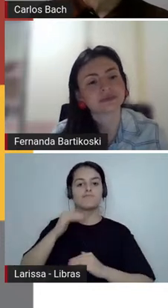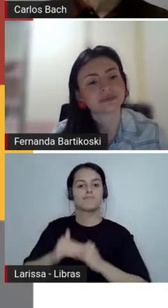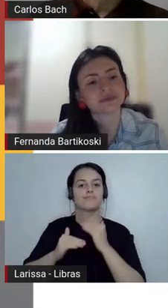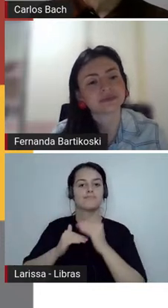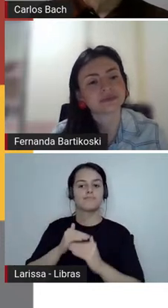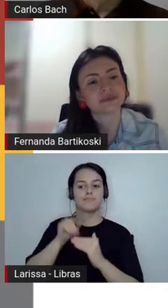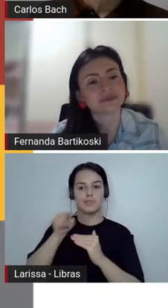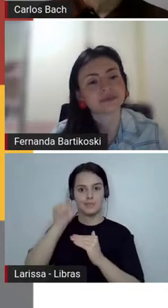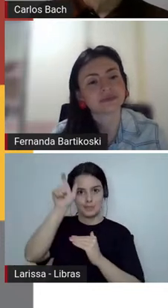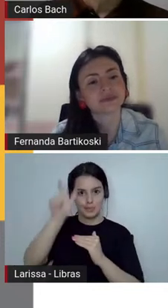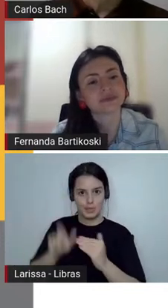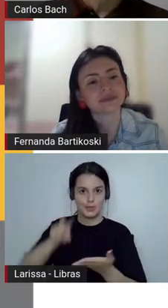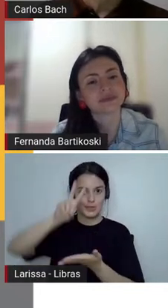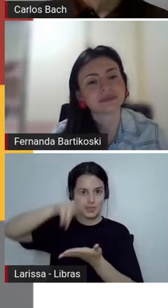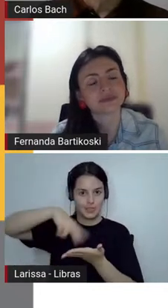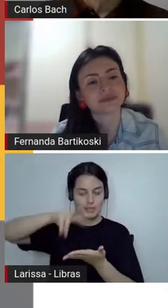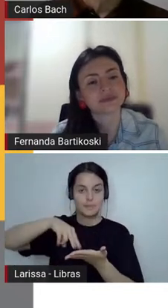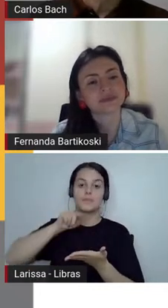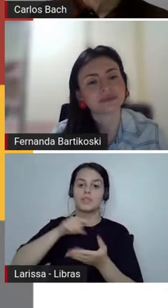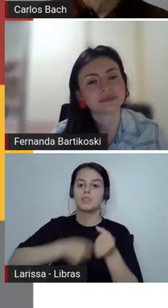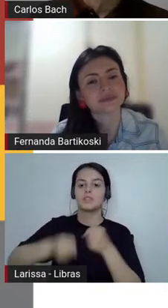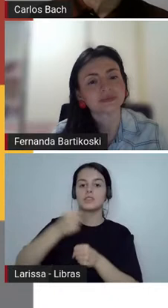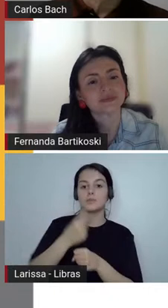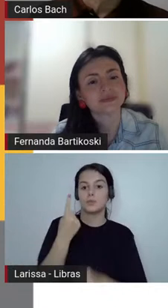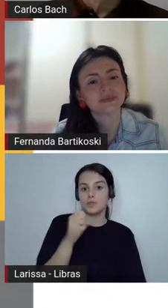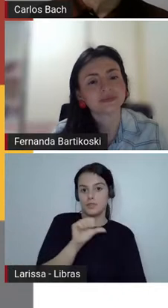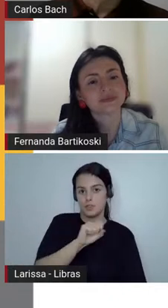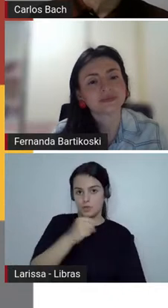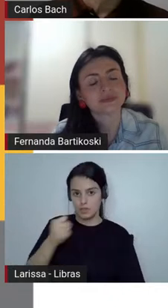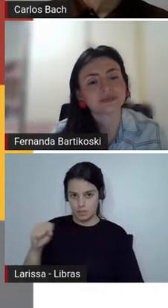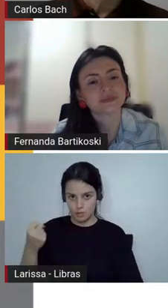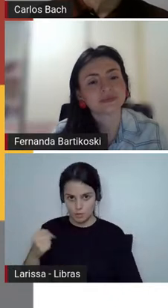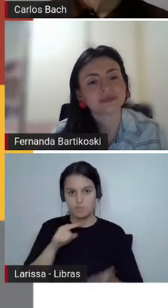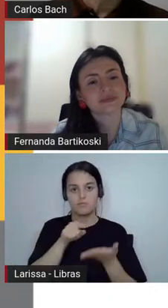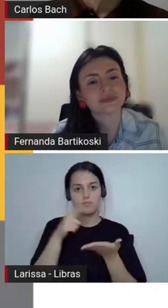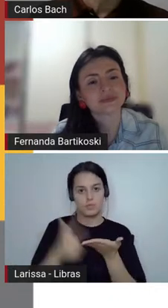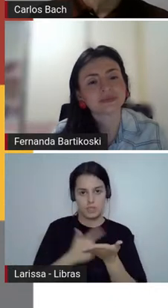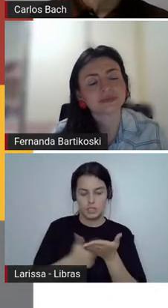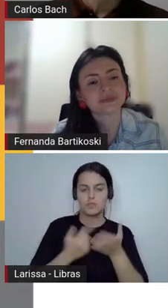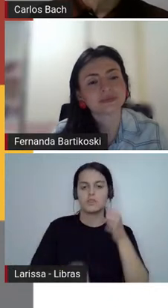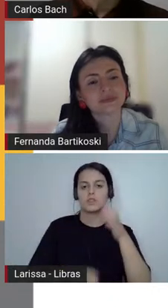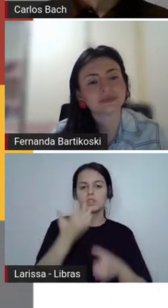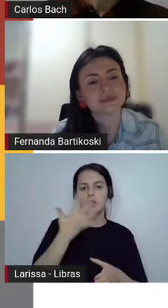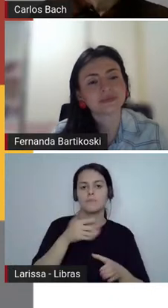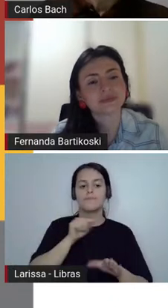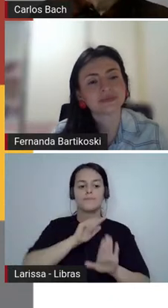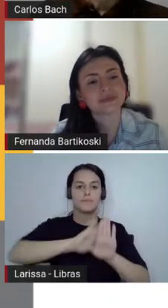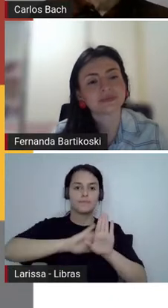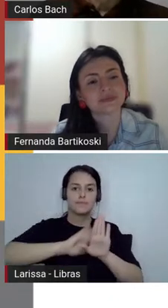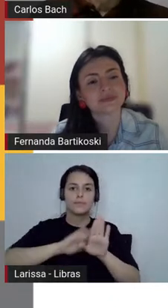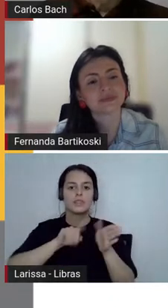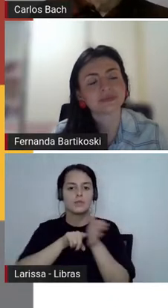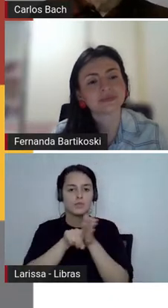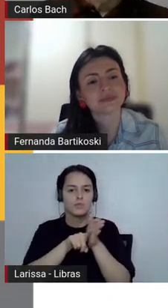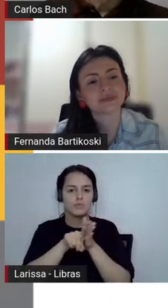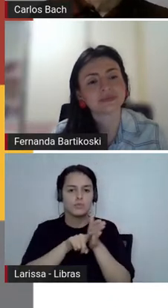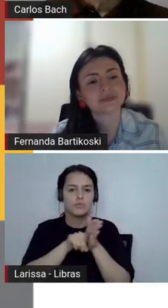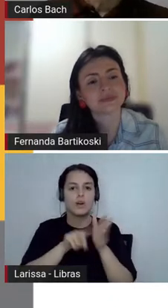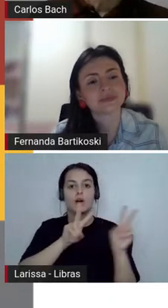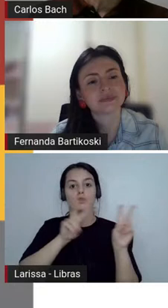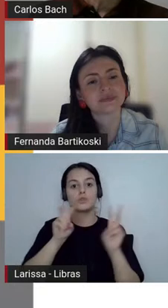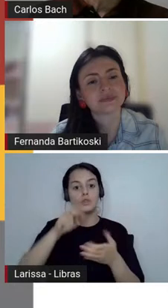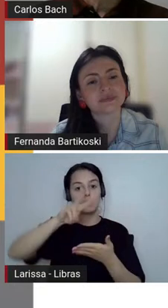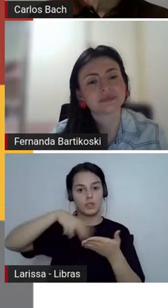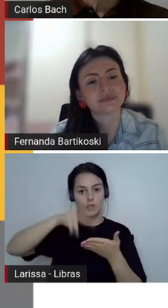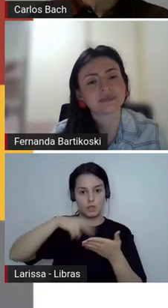livro é de 1988, elas fizeram toda uma pesquisa sobre leitura na época a partir da PUC. Todos os livros